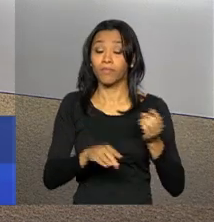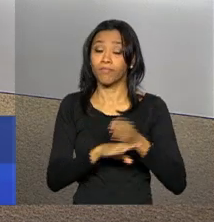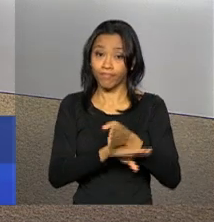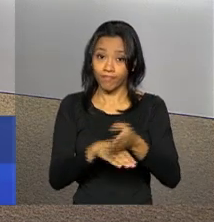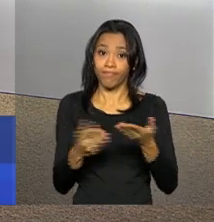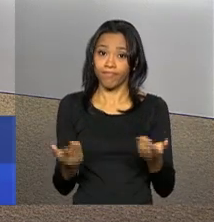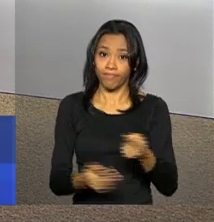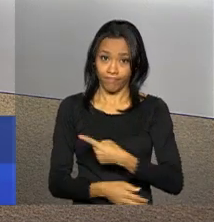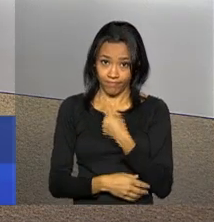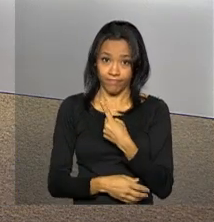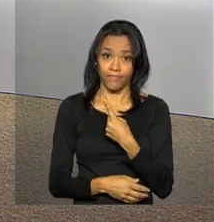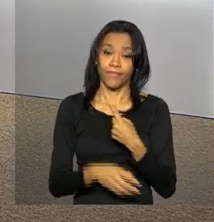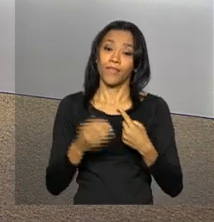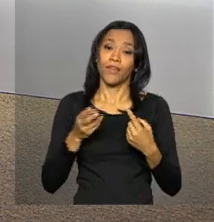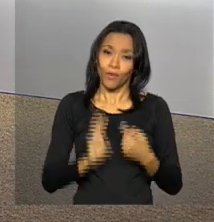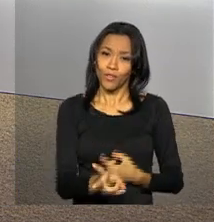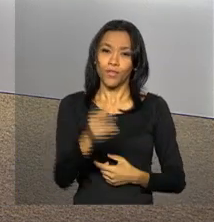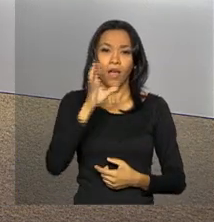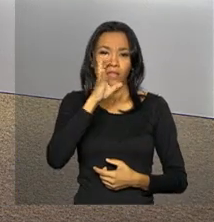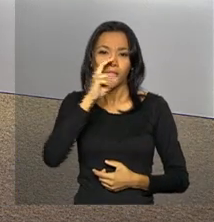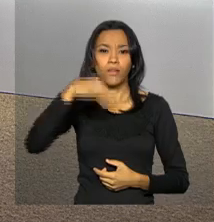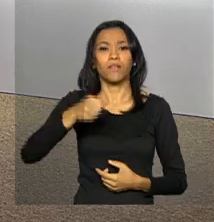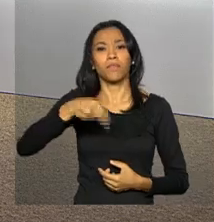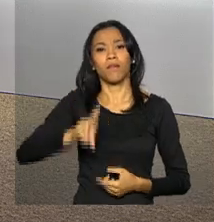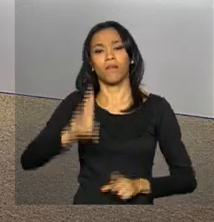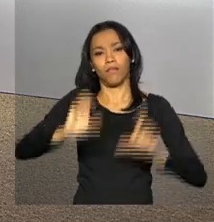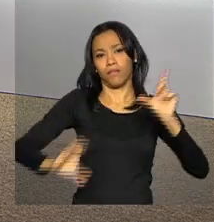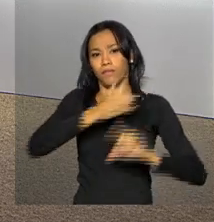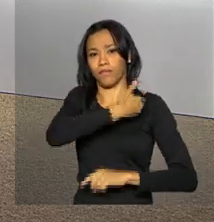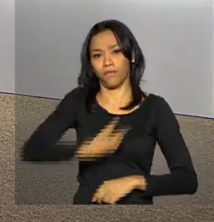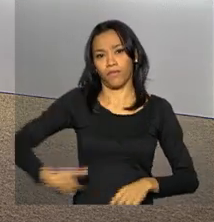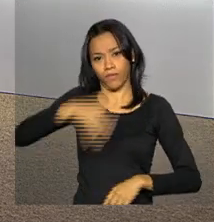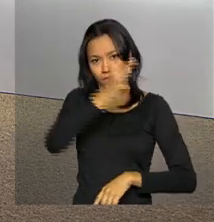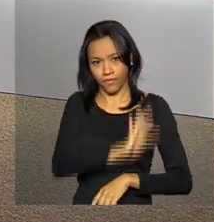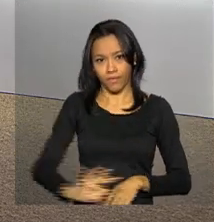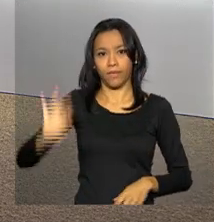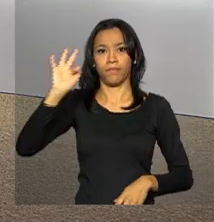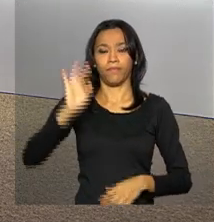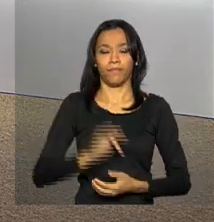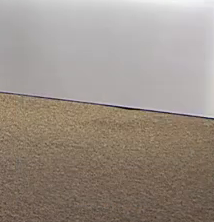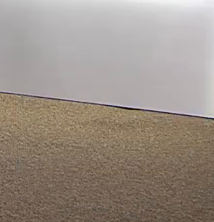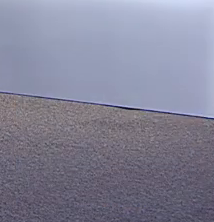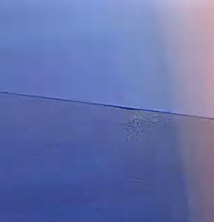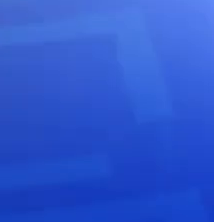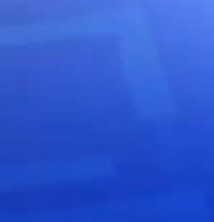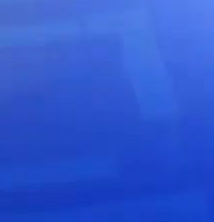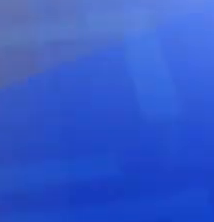barra tvnbr. Continue com a gente, NBR, a TV do Governo Federal.